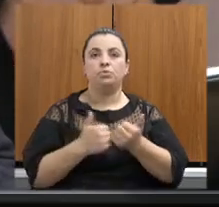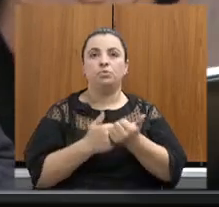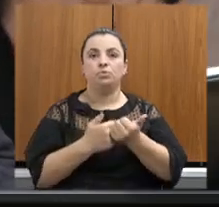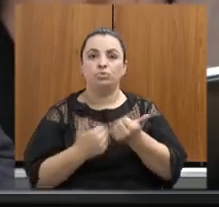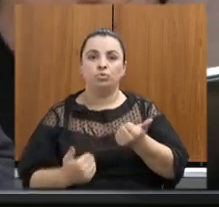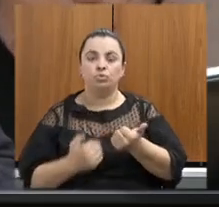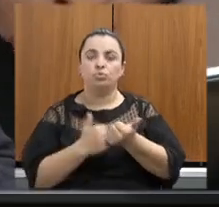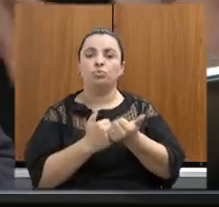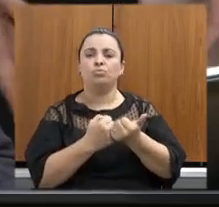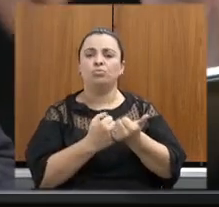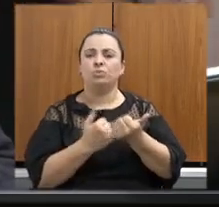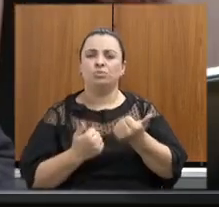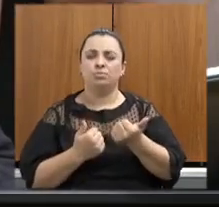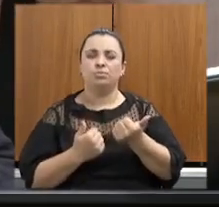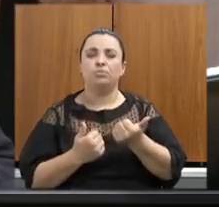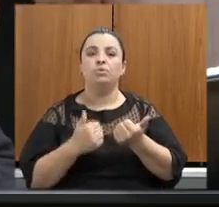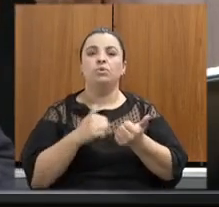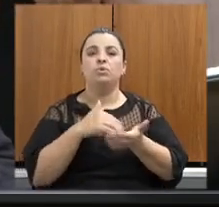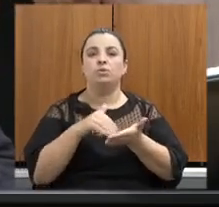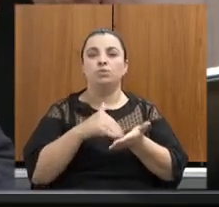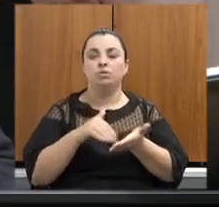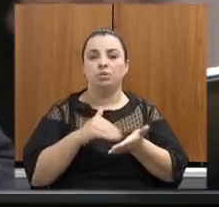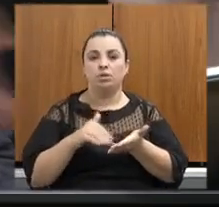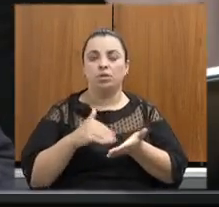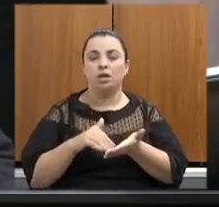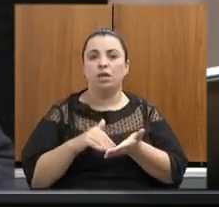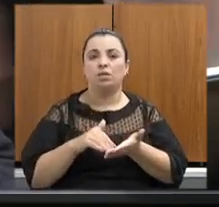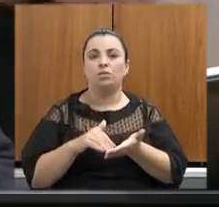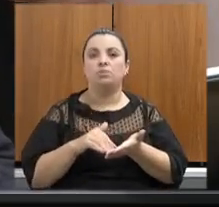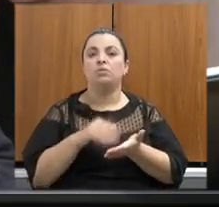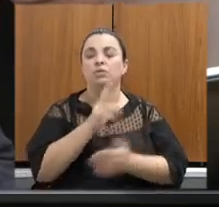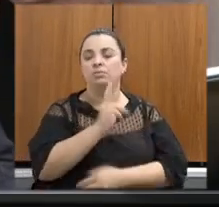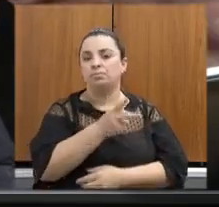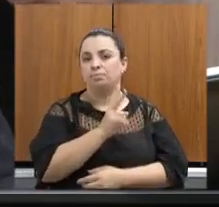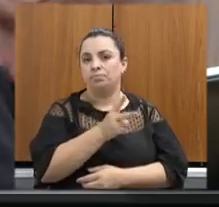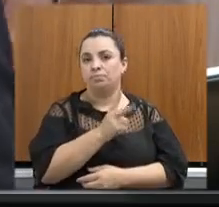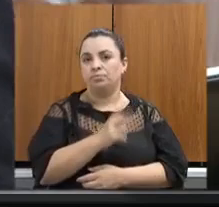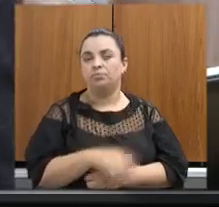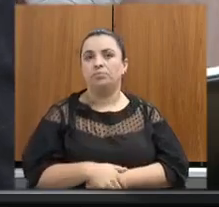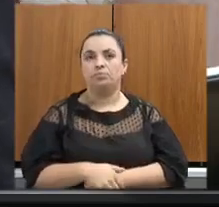Ambiental da Secretaria de Estado de Meio Ambiente.